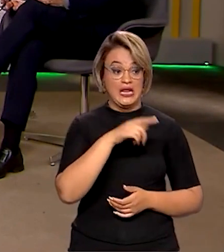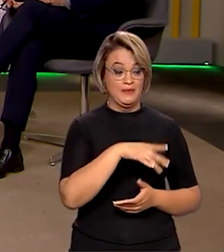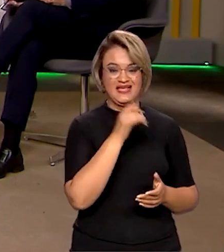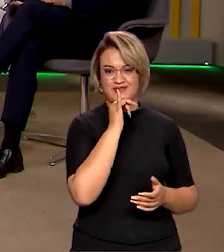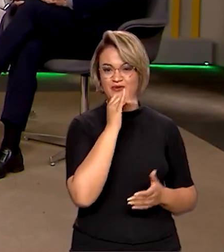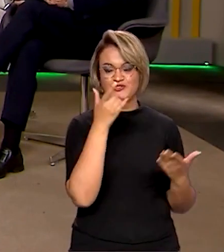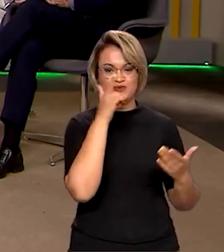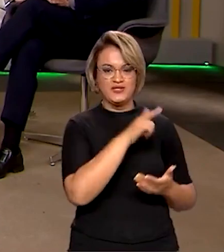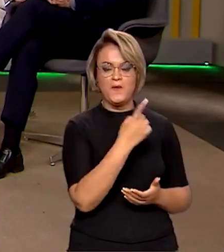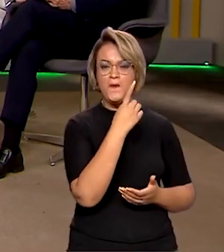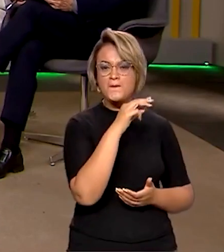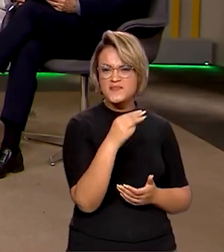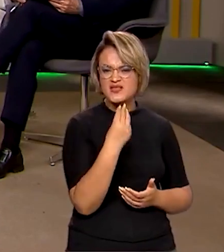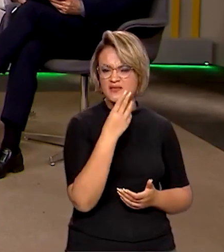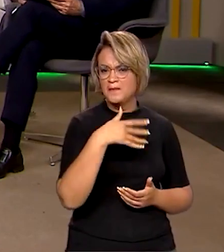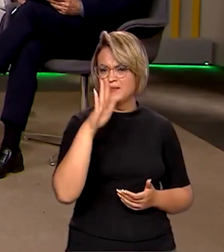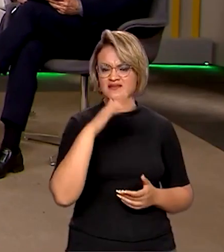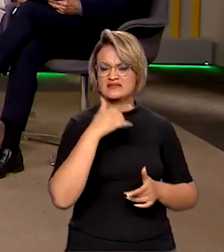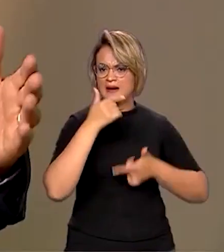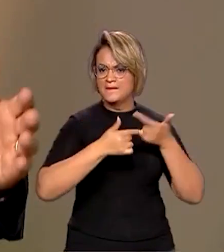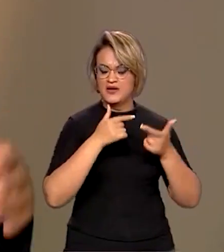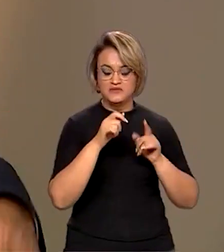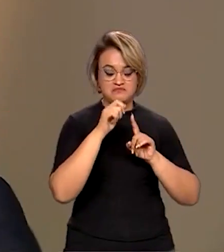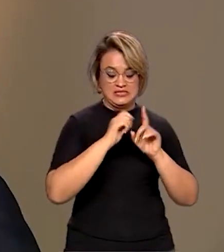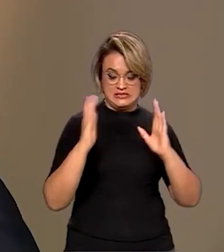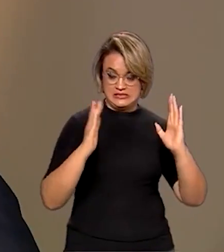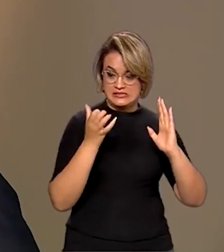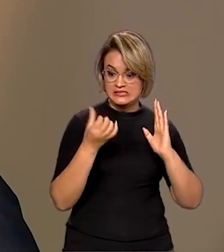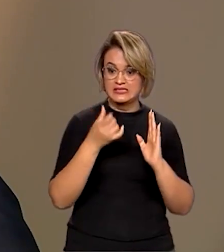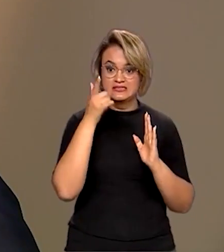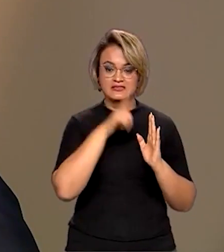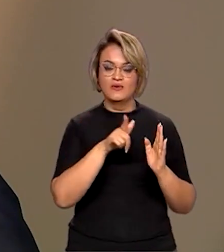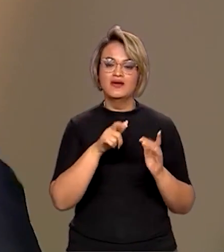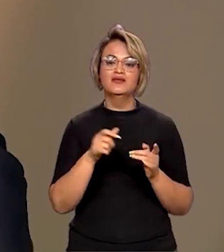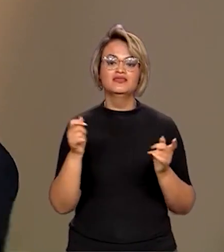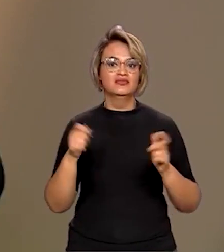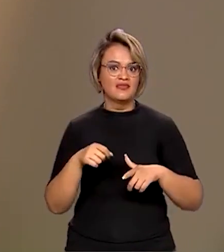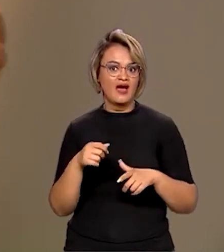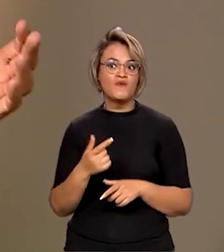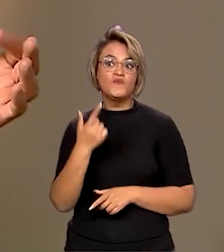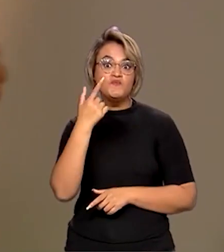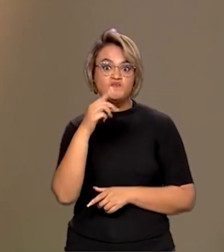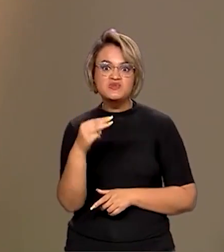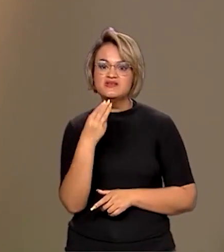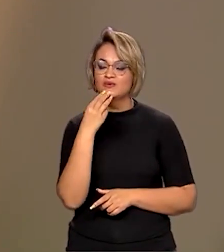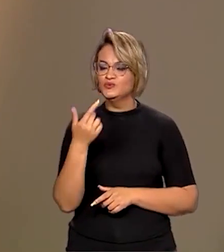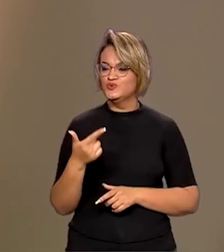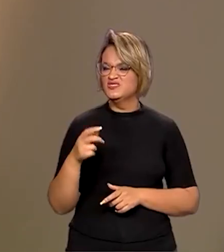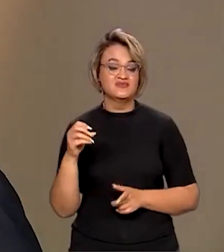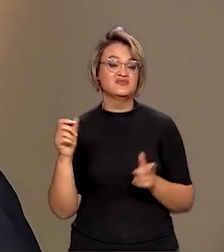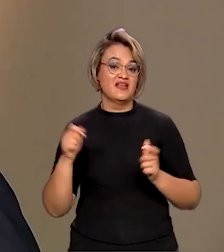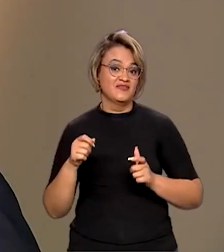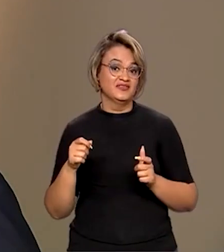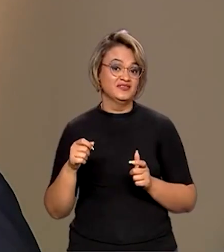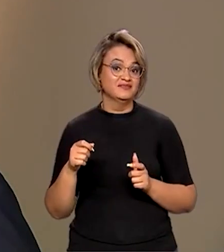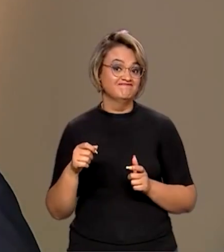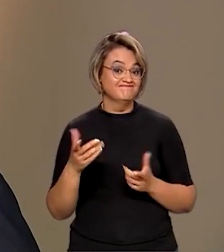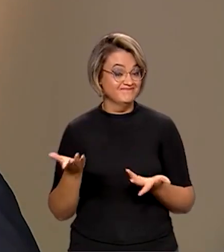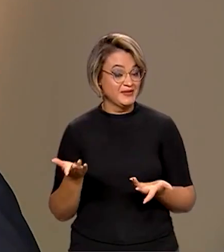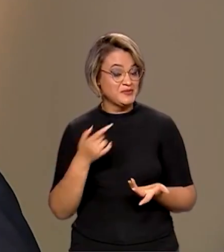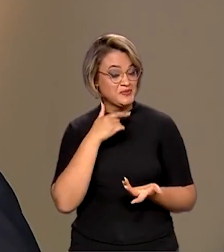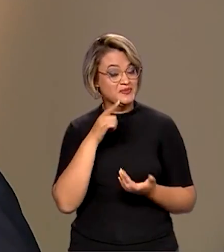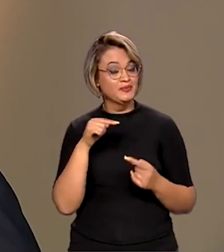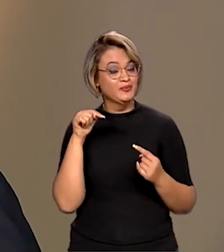mil 540 após trabalho nos seis meses. Poderia bater a casa do 1 milhão 250 a 1 milhão 300. O segundo